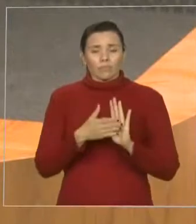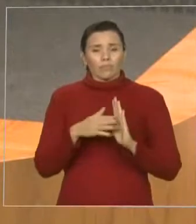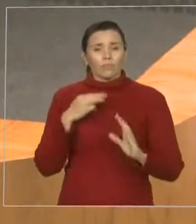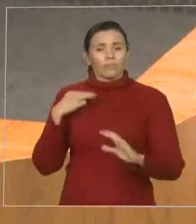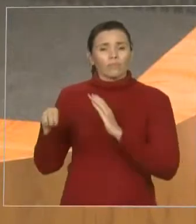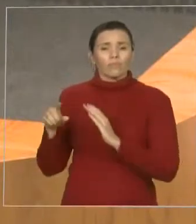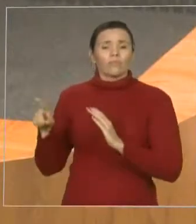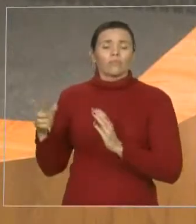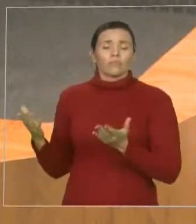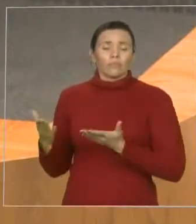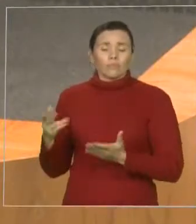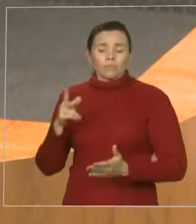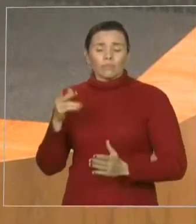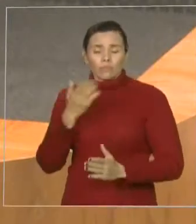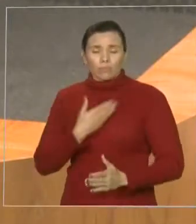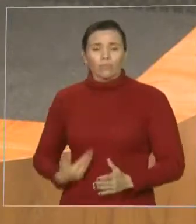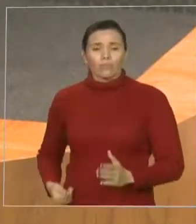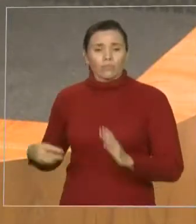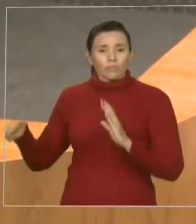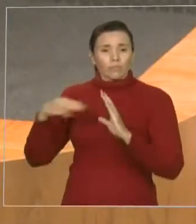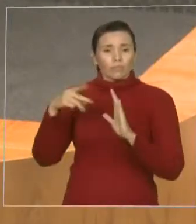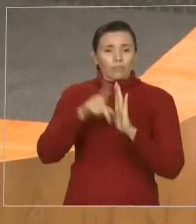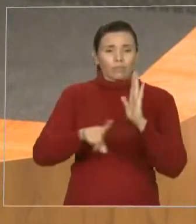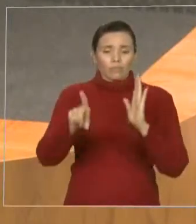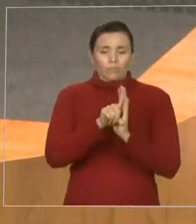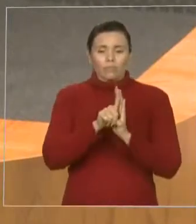agora em projeto de lei, falta apenas a sanção do nosso governador.